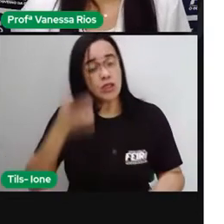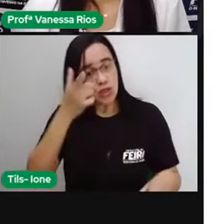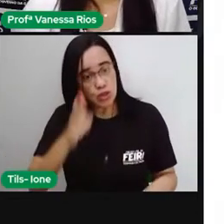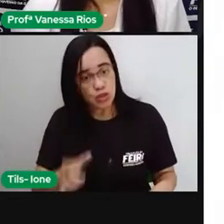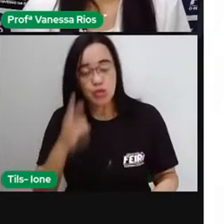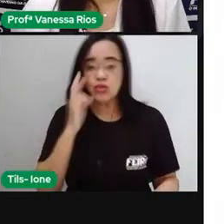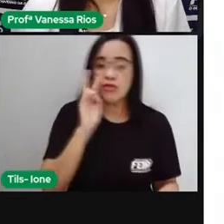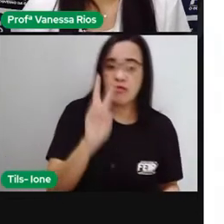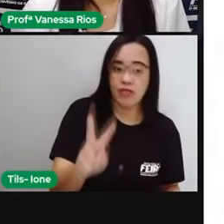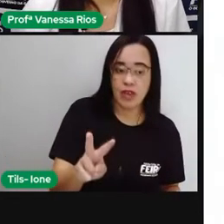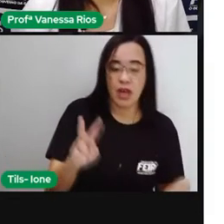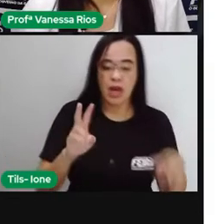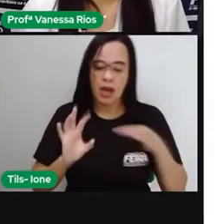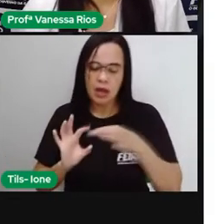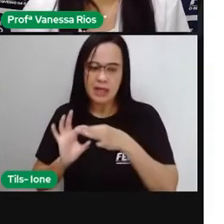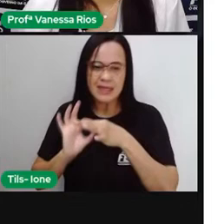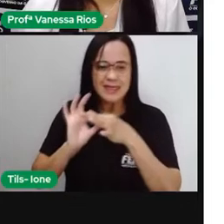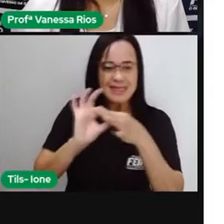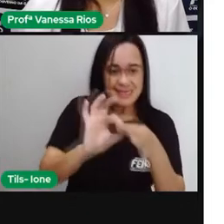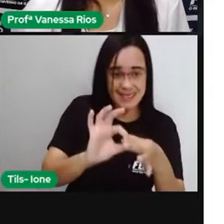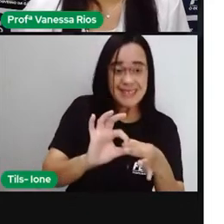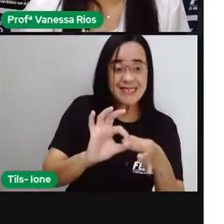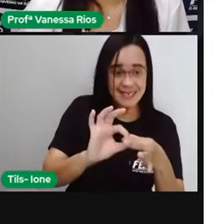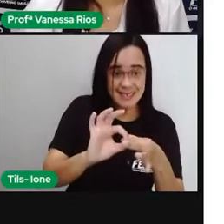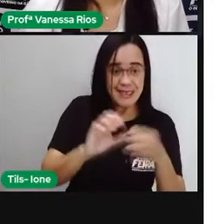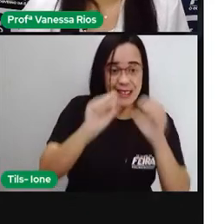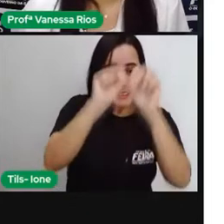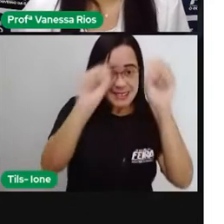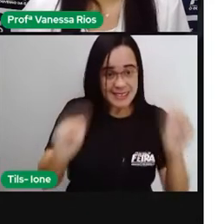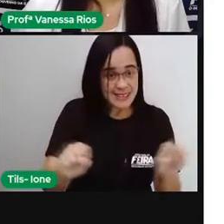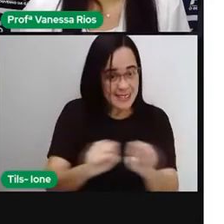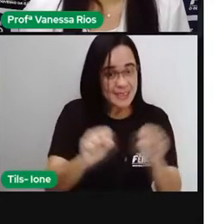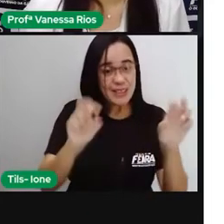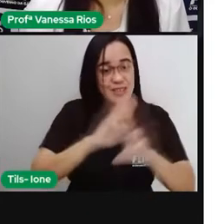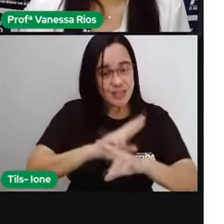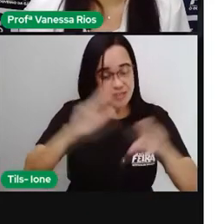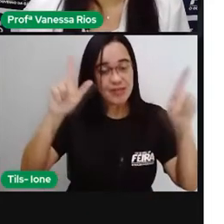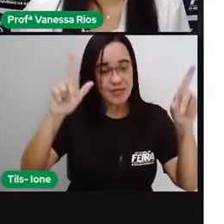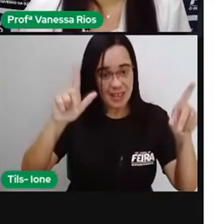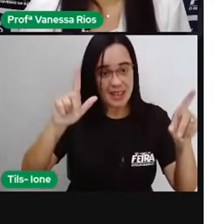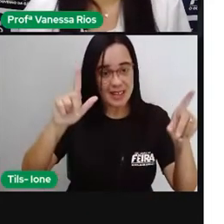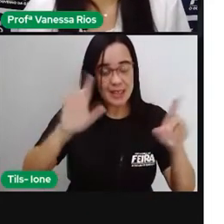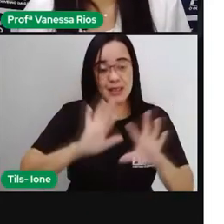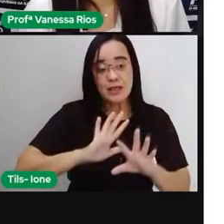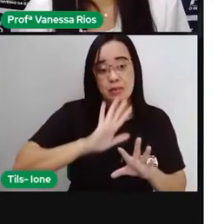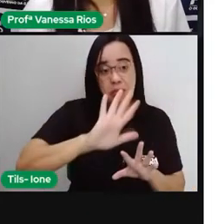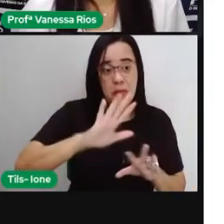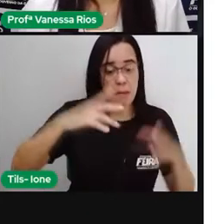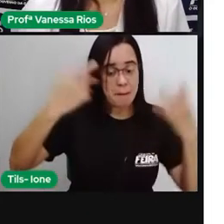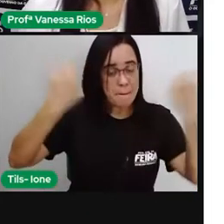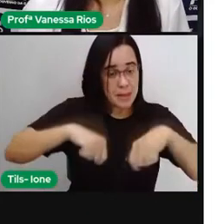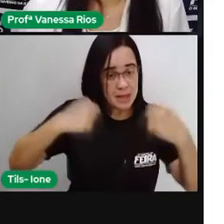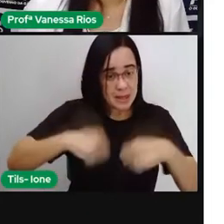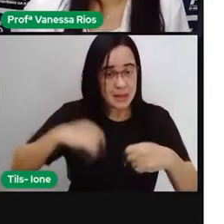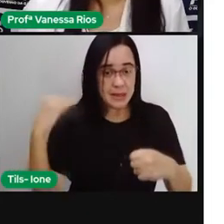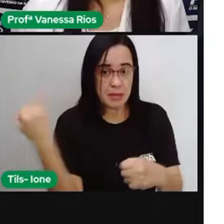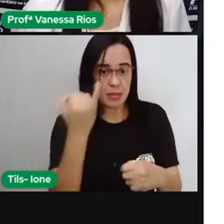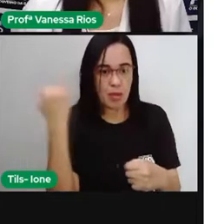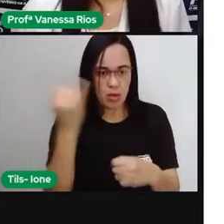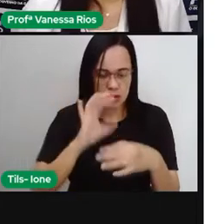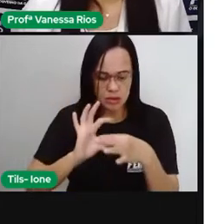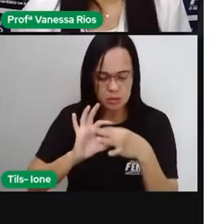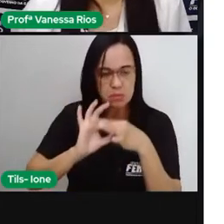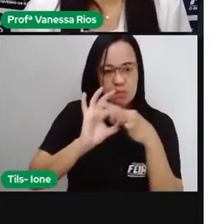a interligação, né, de sistemas diferentes, com funções diferentes, mas que precisam aí um do outro